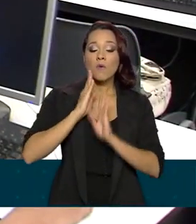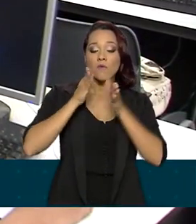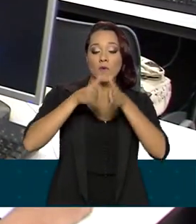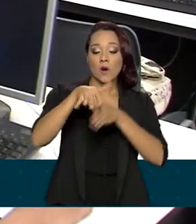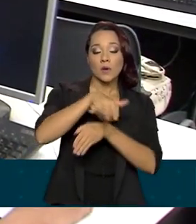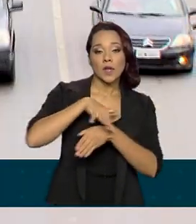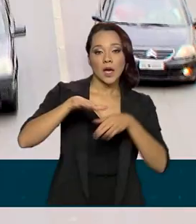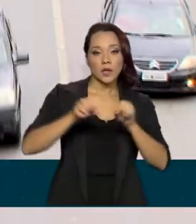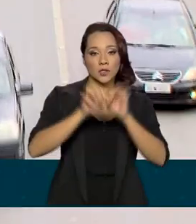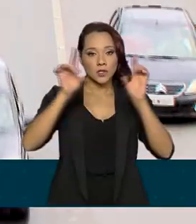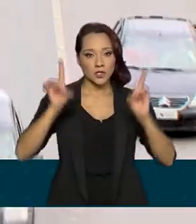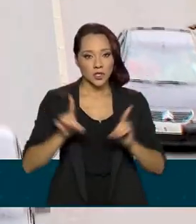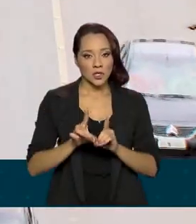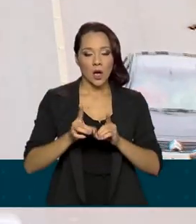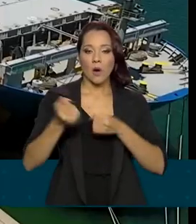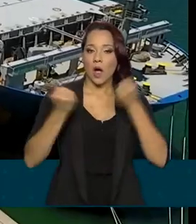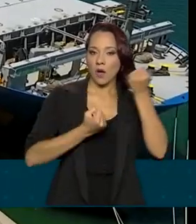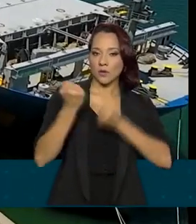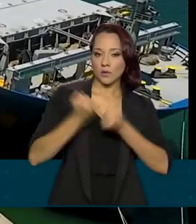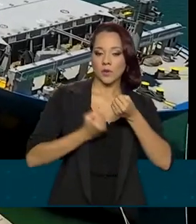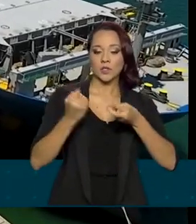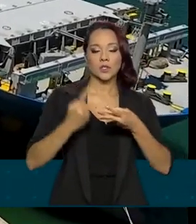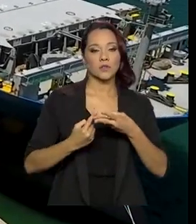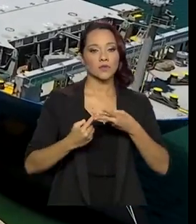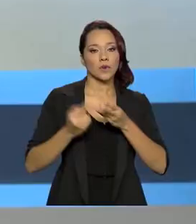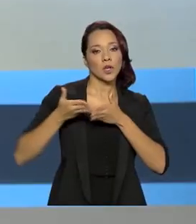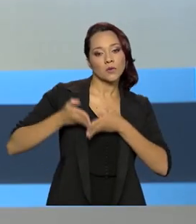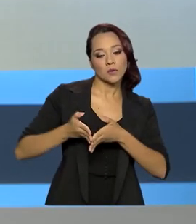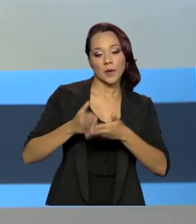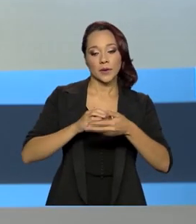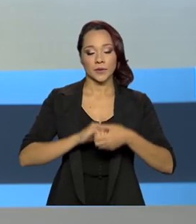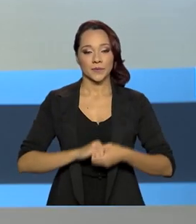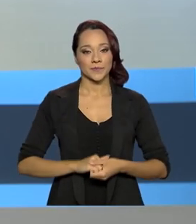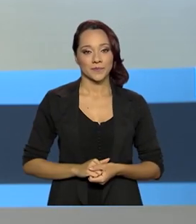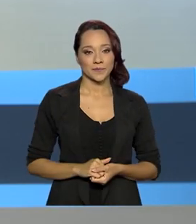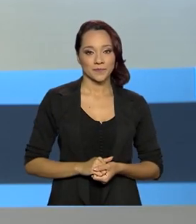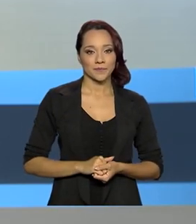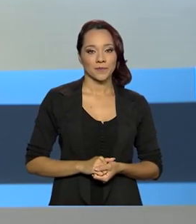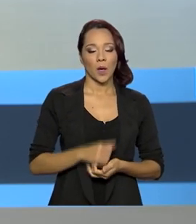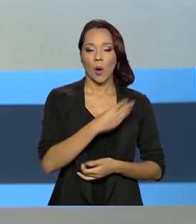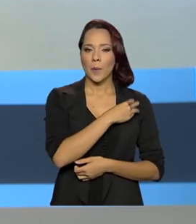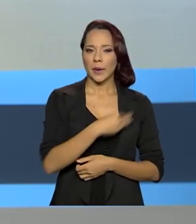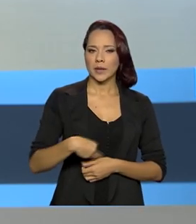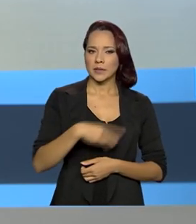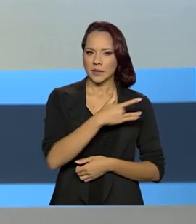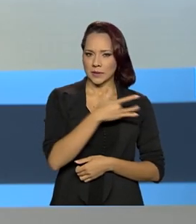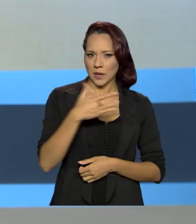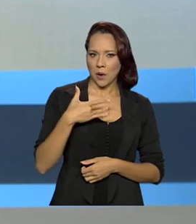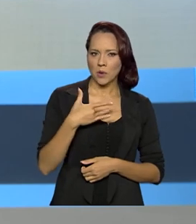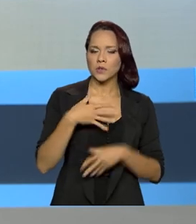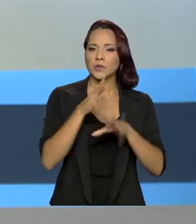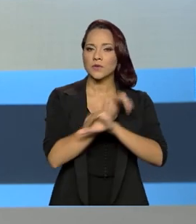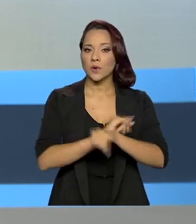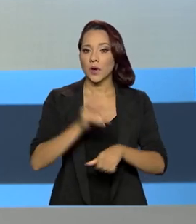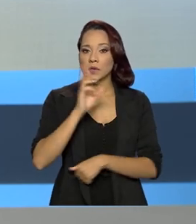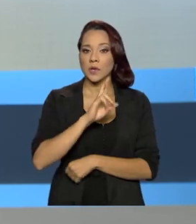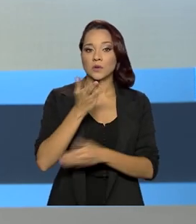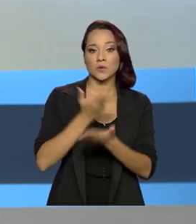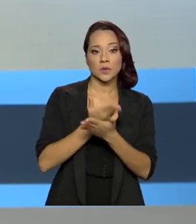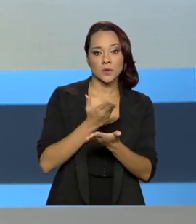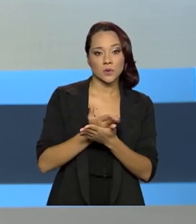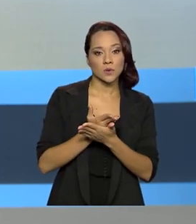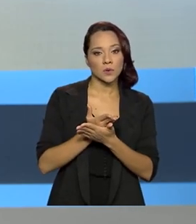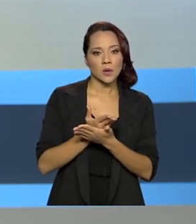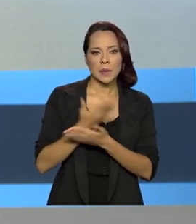no setor digital, automotivo e aduaneiro. O ministro Marcelo Queiroga divulgou o resultado de um estudo